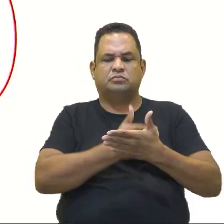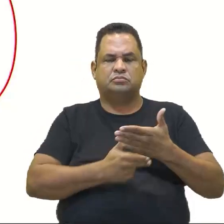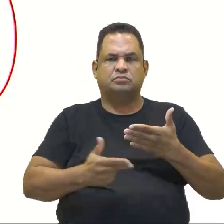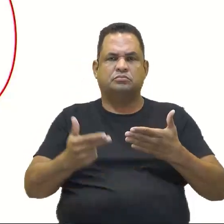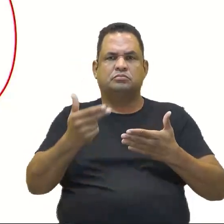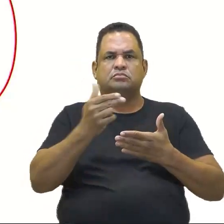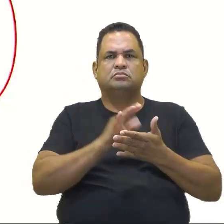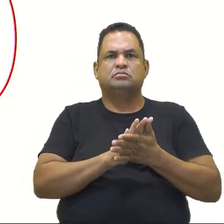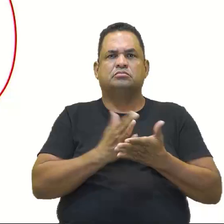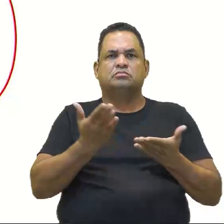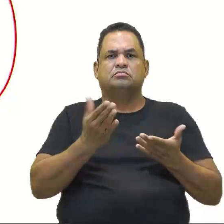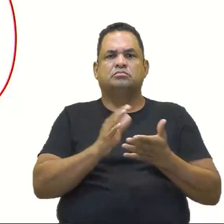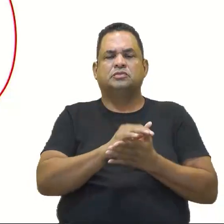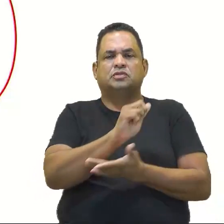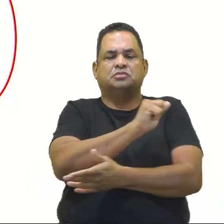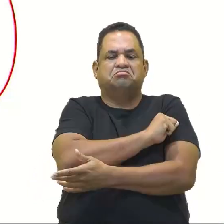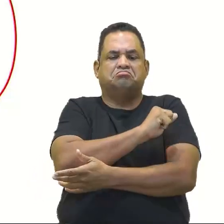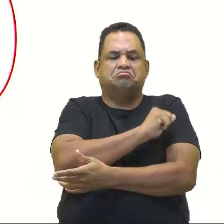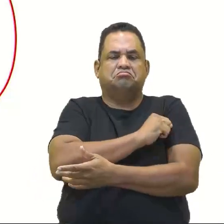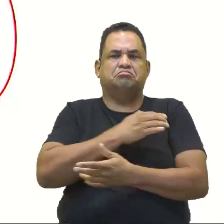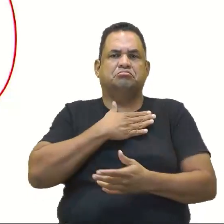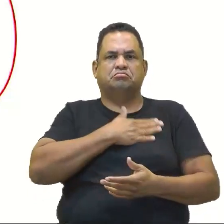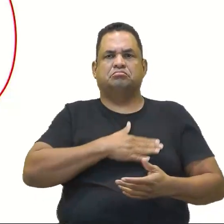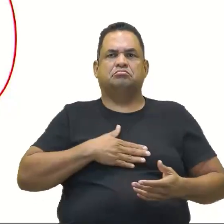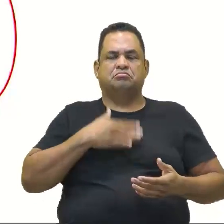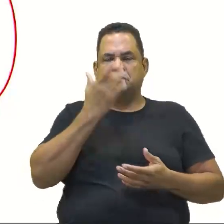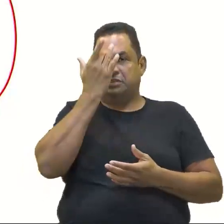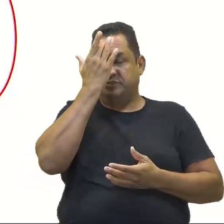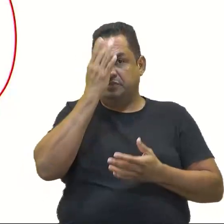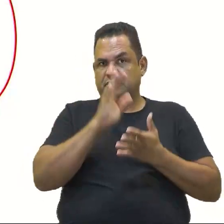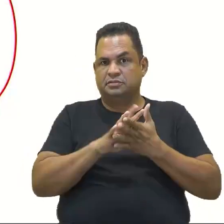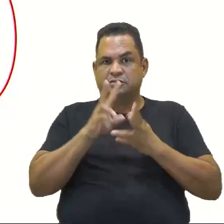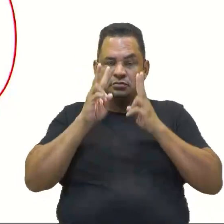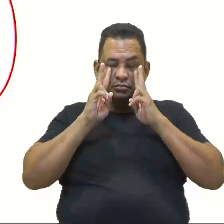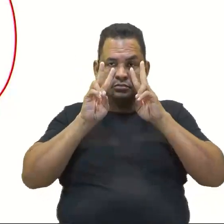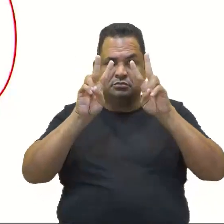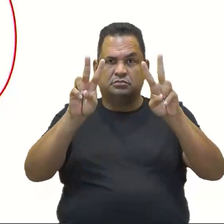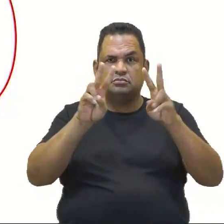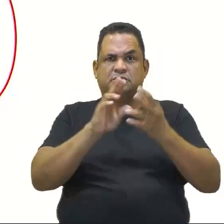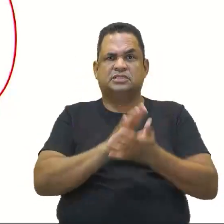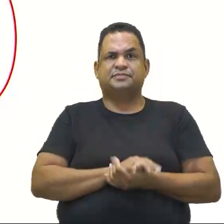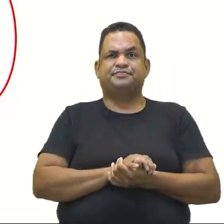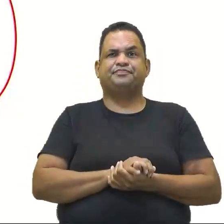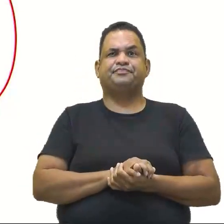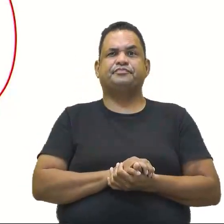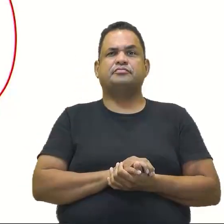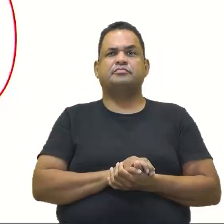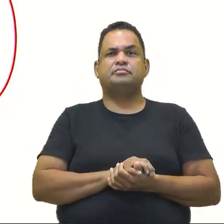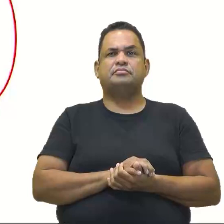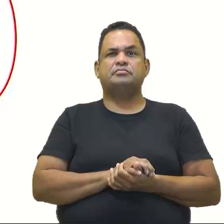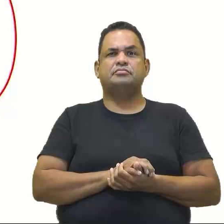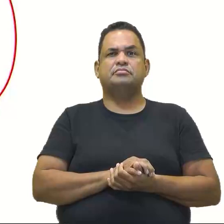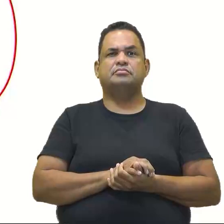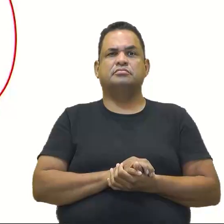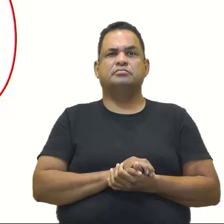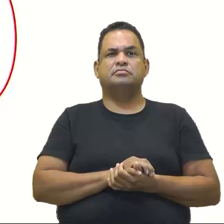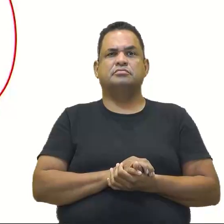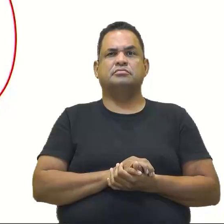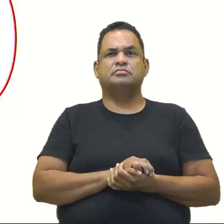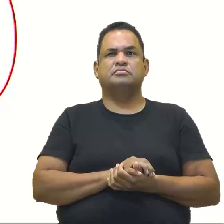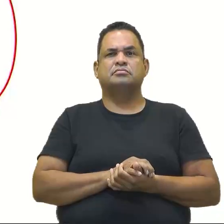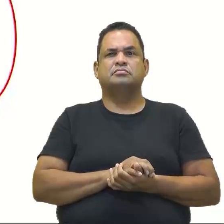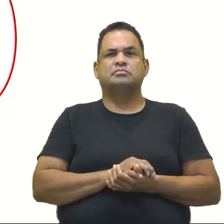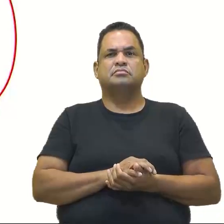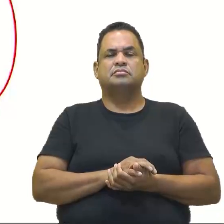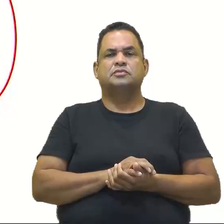galera gosta, porque fica fácil de visualizar, né? Os elementos em comum são 2, 3 e 7.